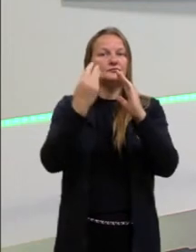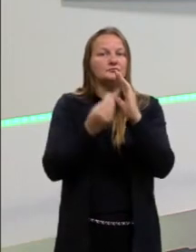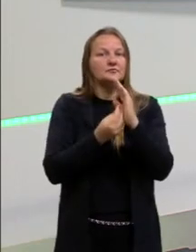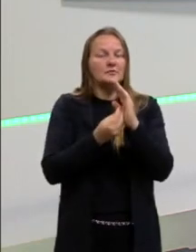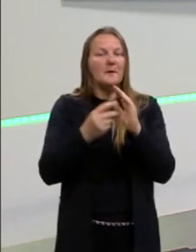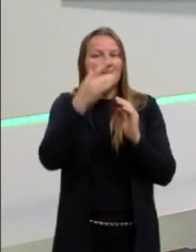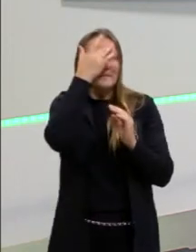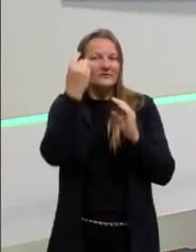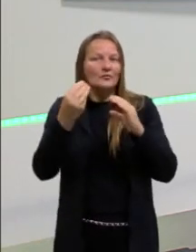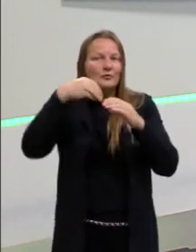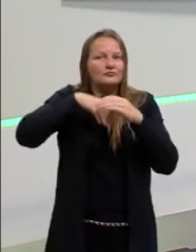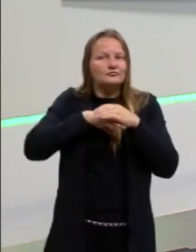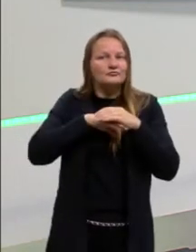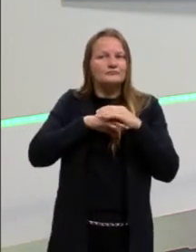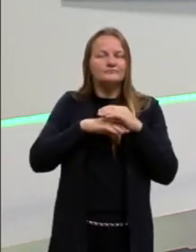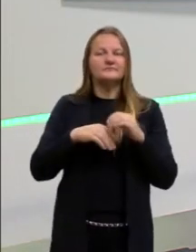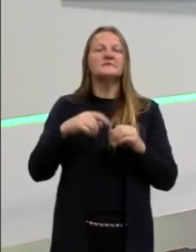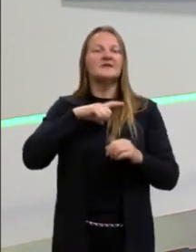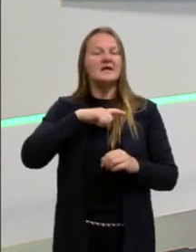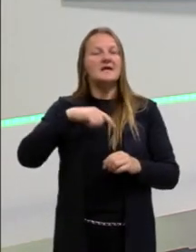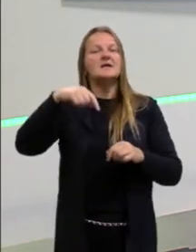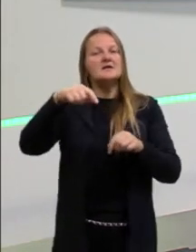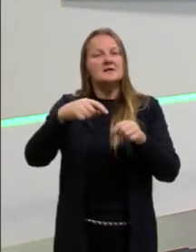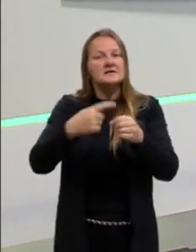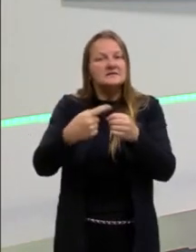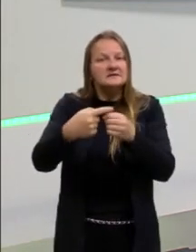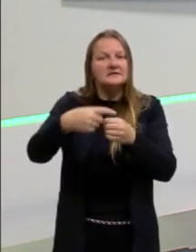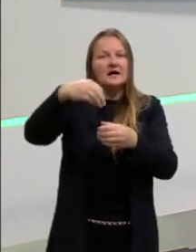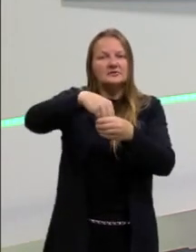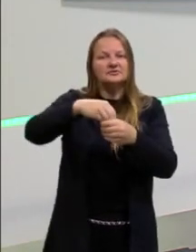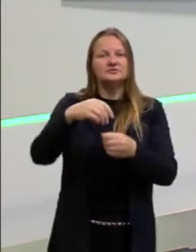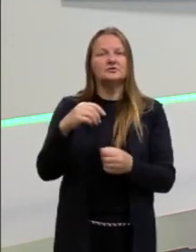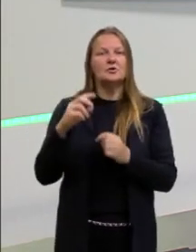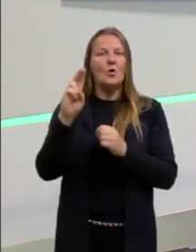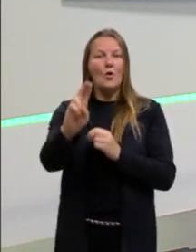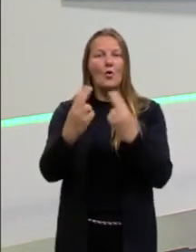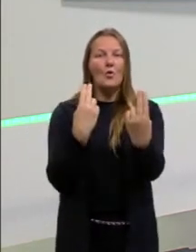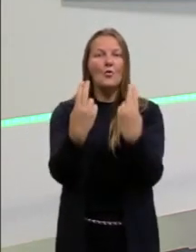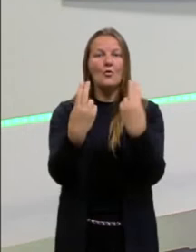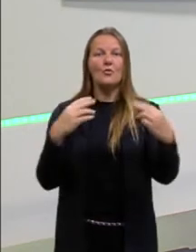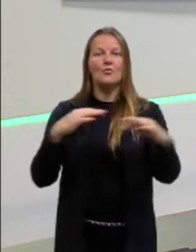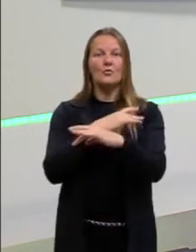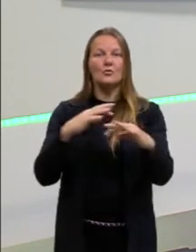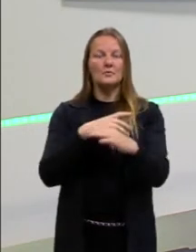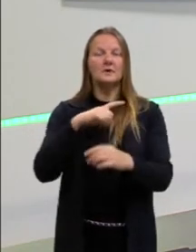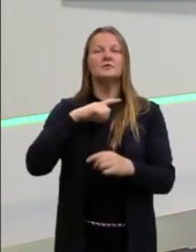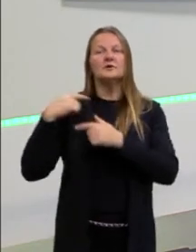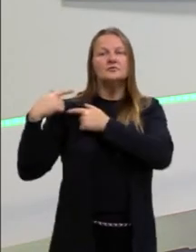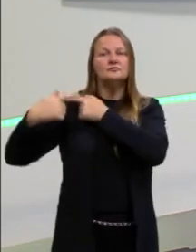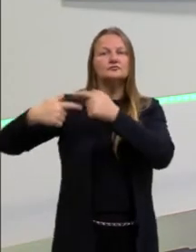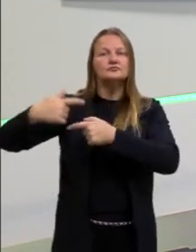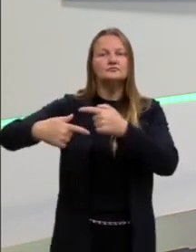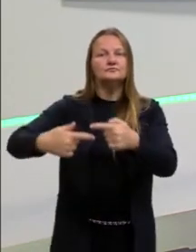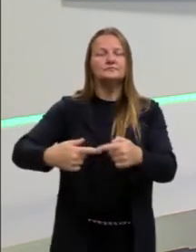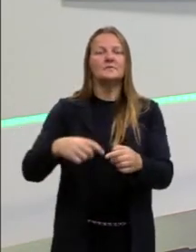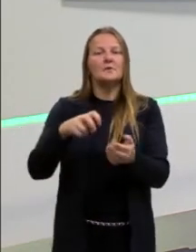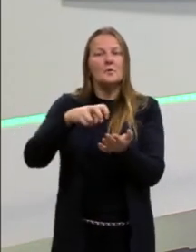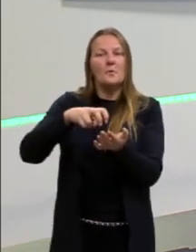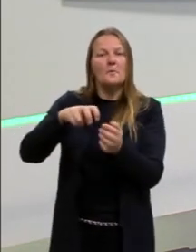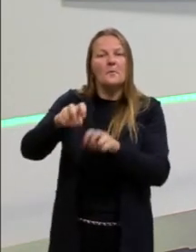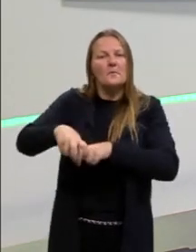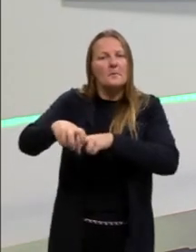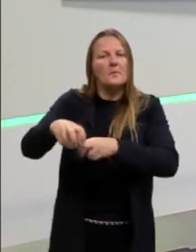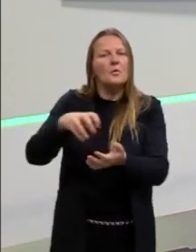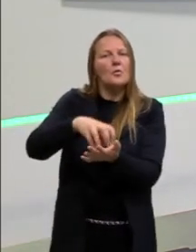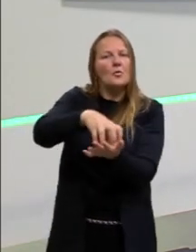ainda existem quilombos urbanos, herdeiros dessa luta quilombola ainda do período colonial, do período imperial,